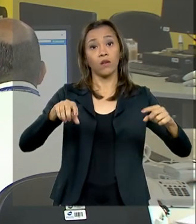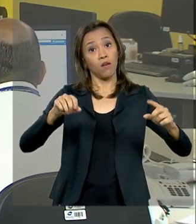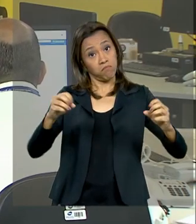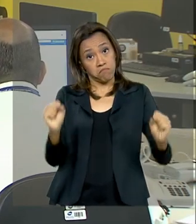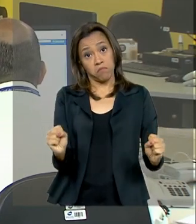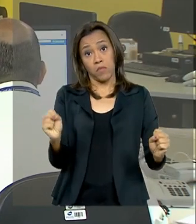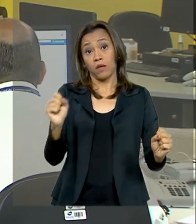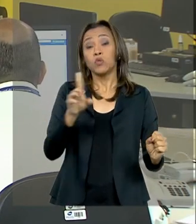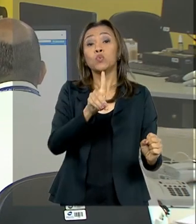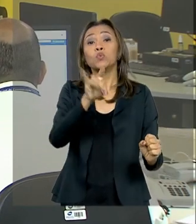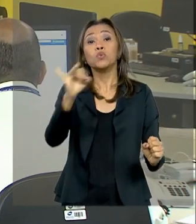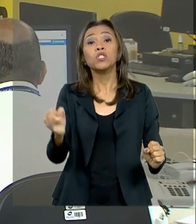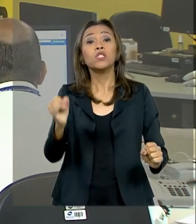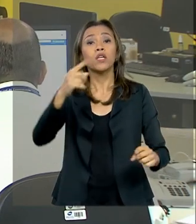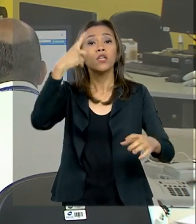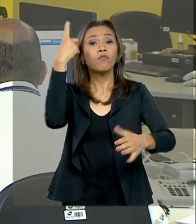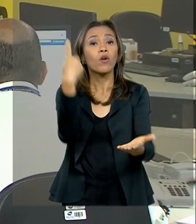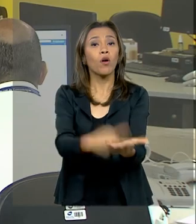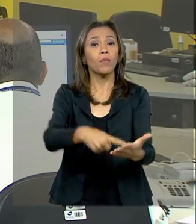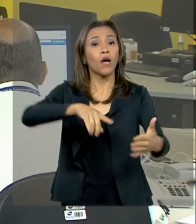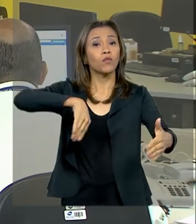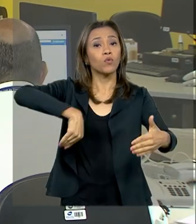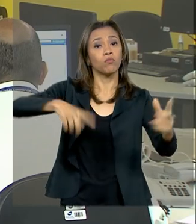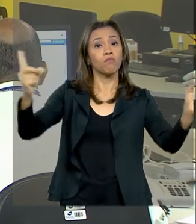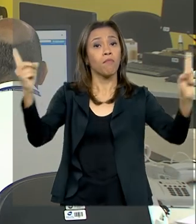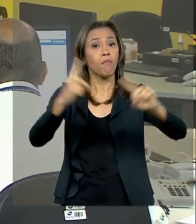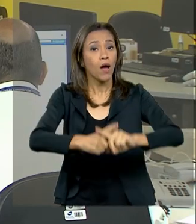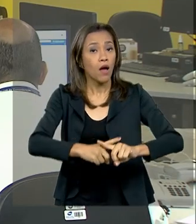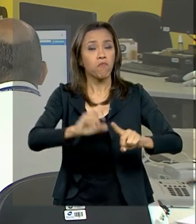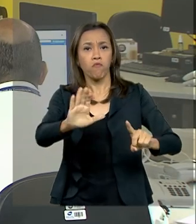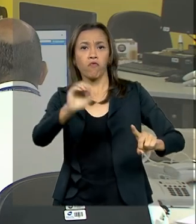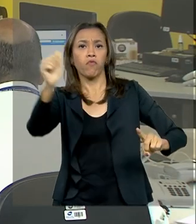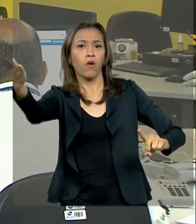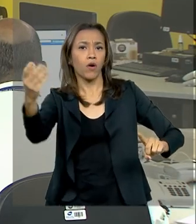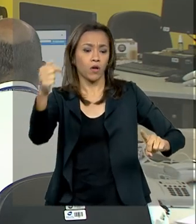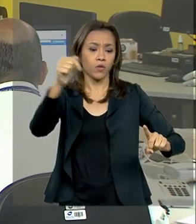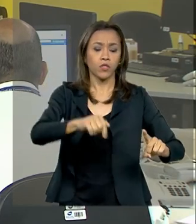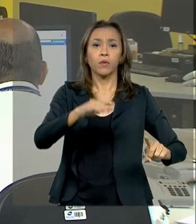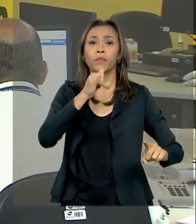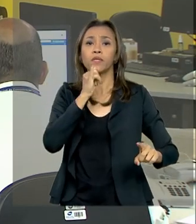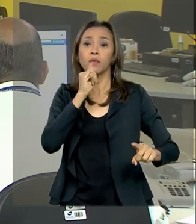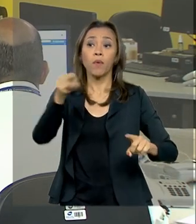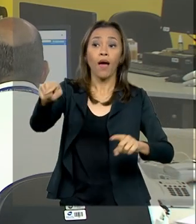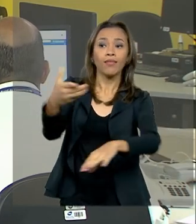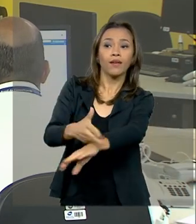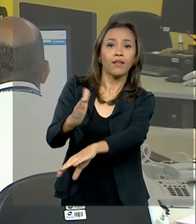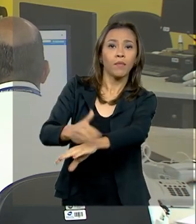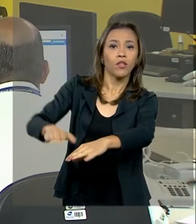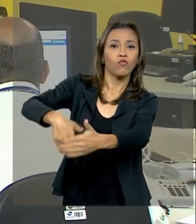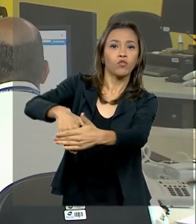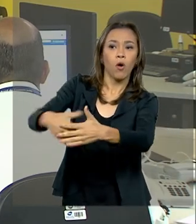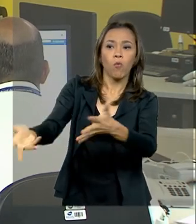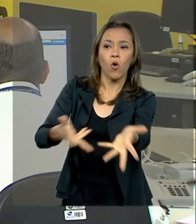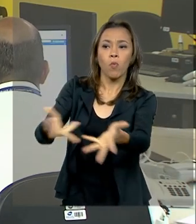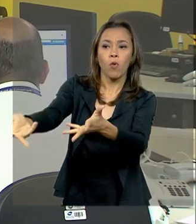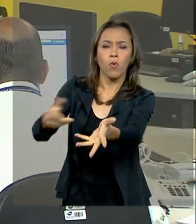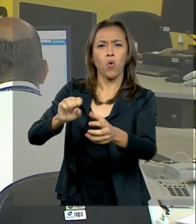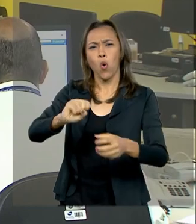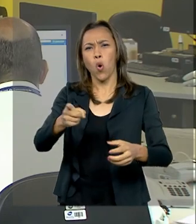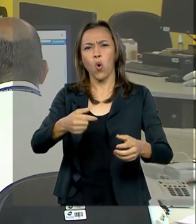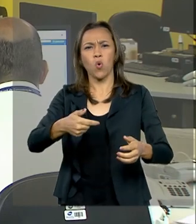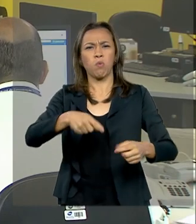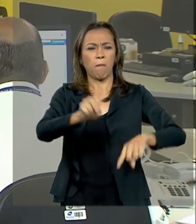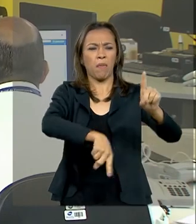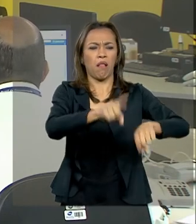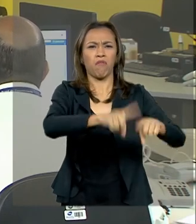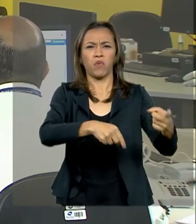ou data diferentes da competição esportiva, nos casos, por exemplo, de invasão de local de treinamento e xingamentos praticados